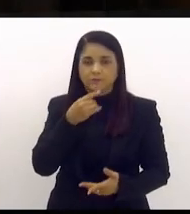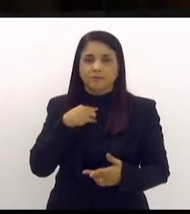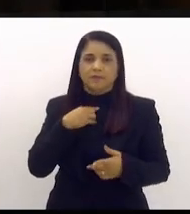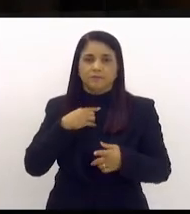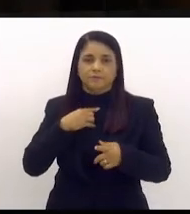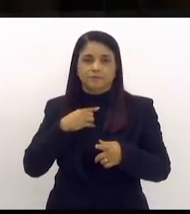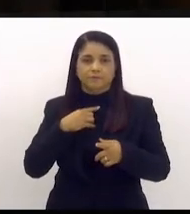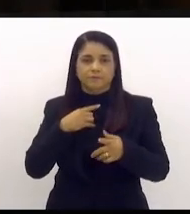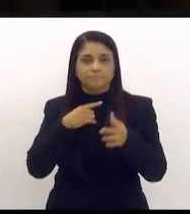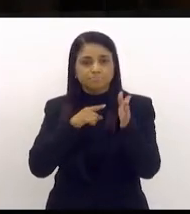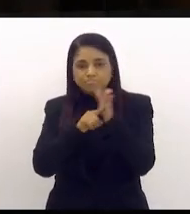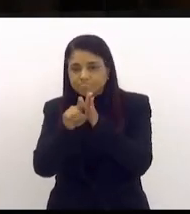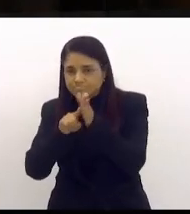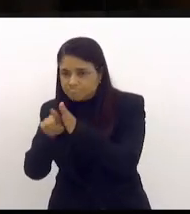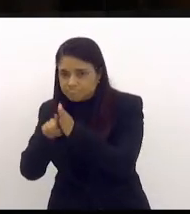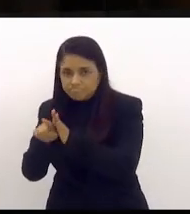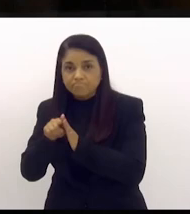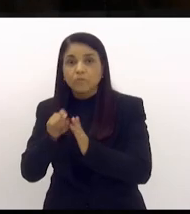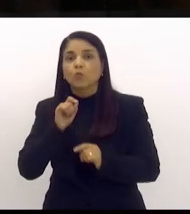que diziam assim,